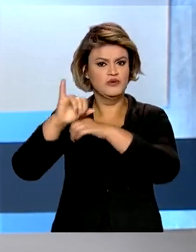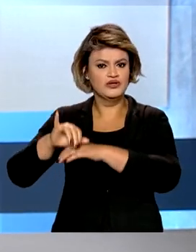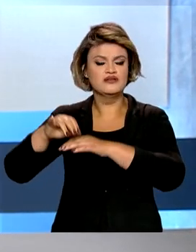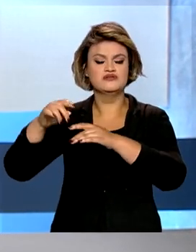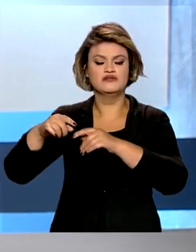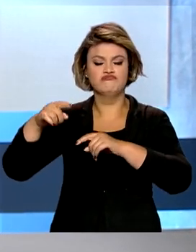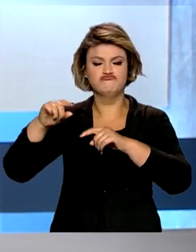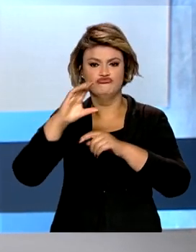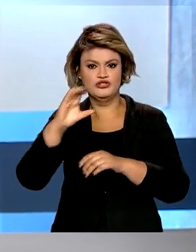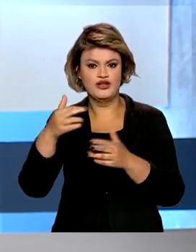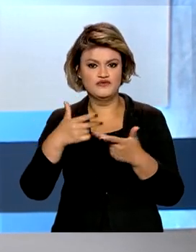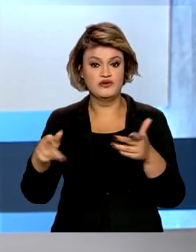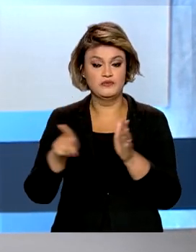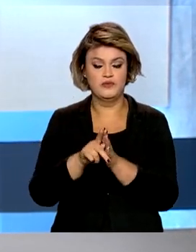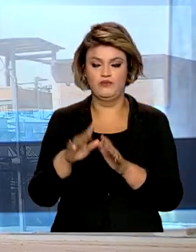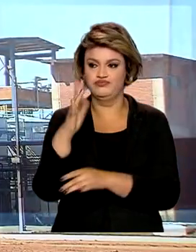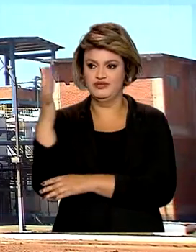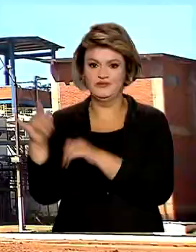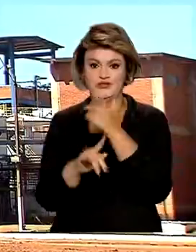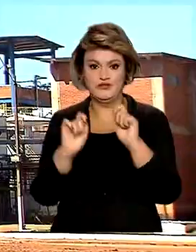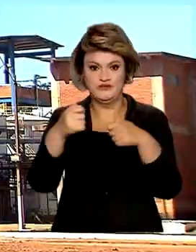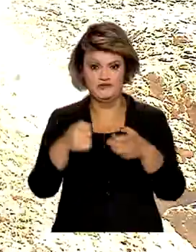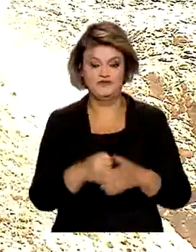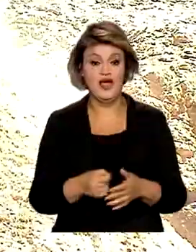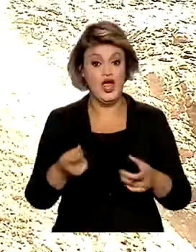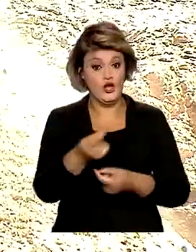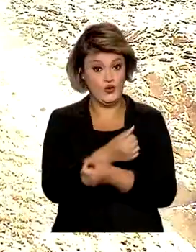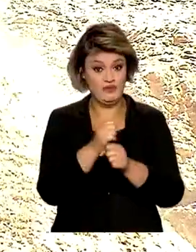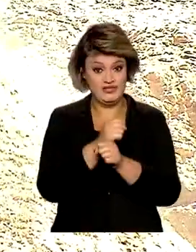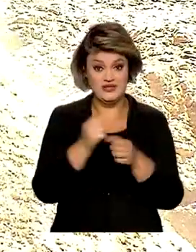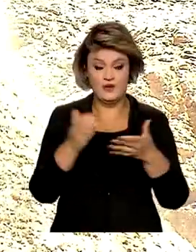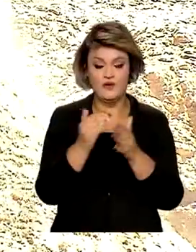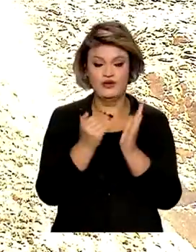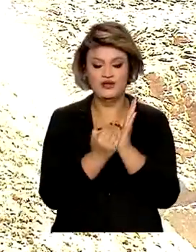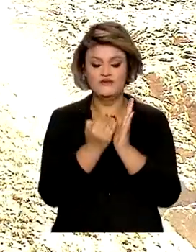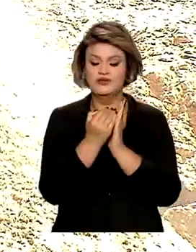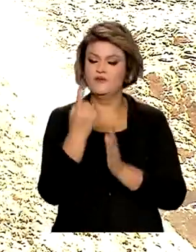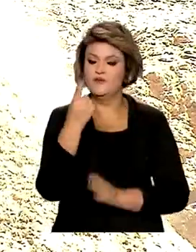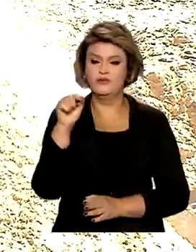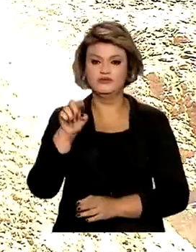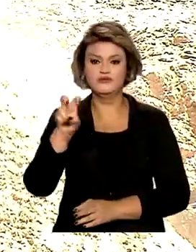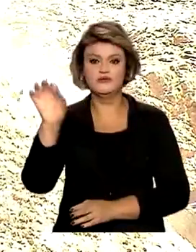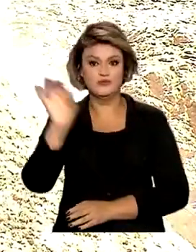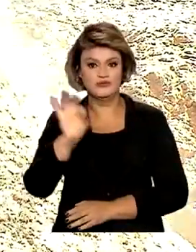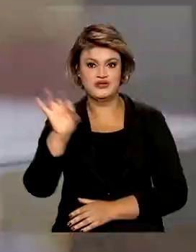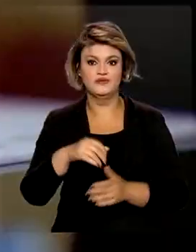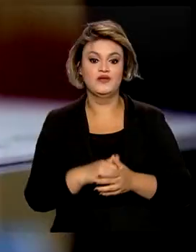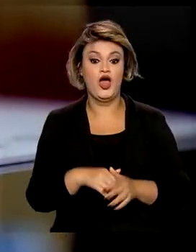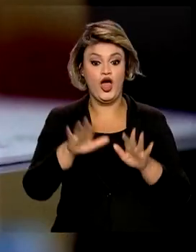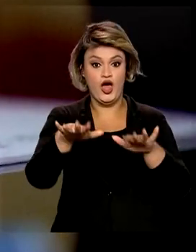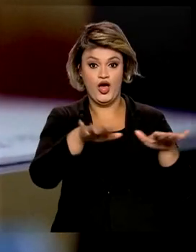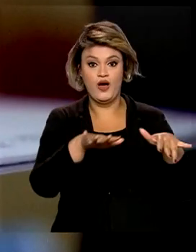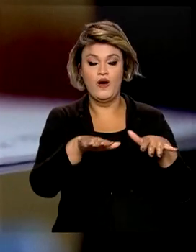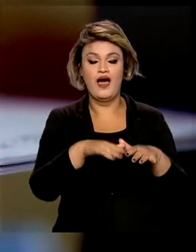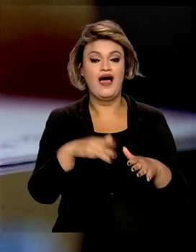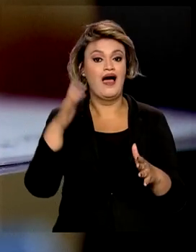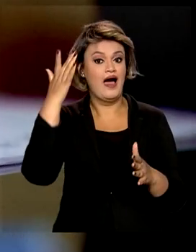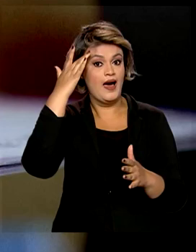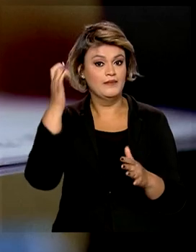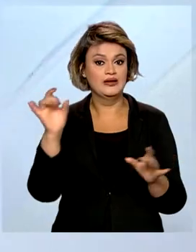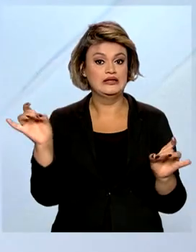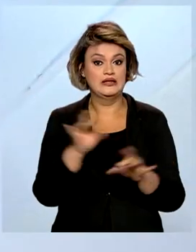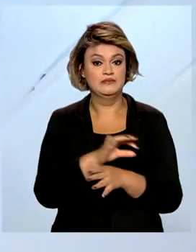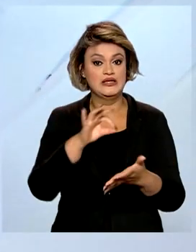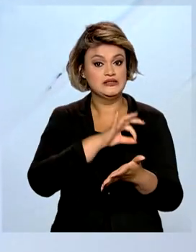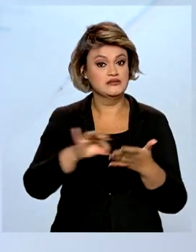crédito verde. Economia este ano deve crescer 1,5%. Atenção, terminam amanhã as